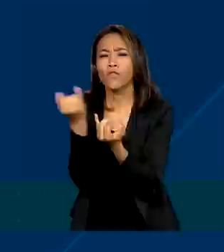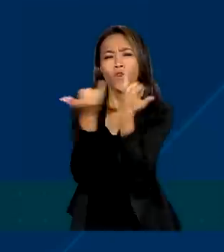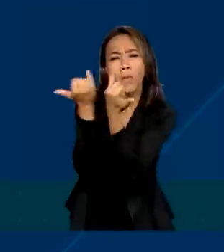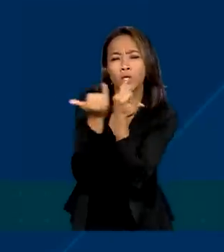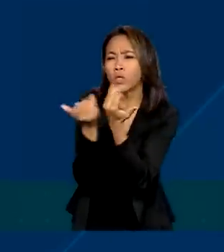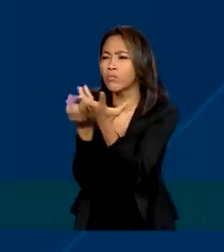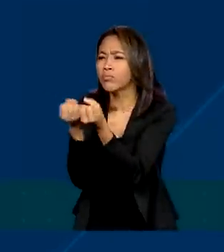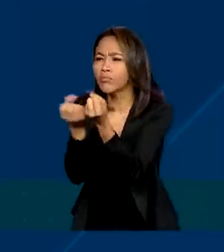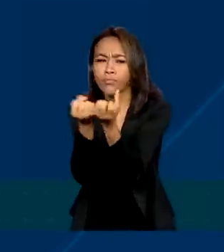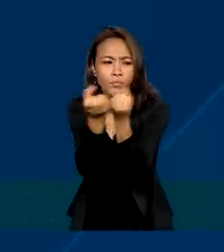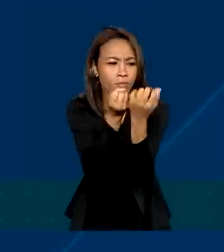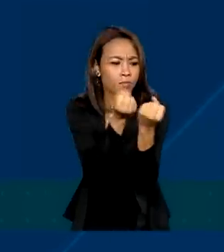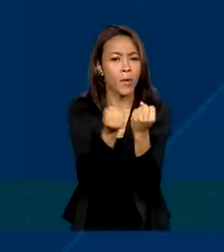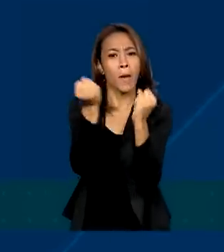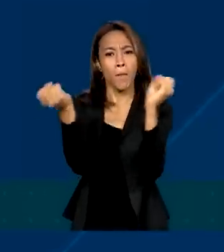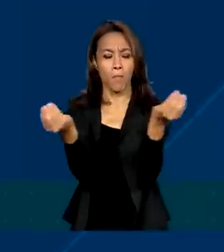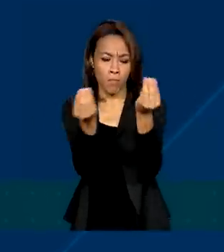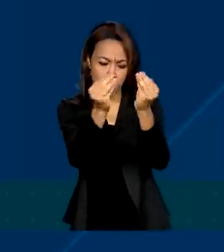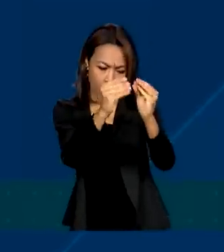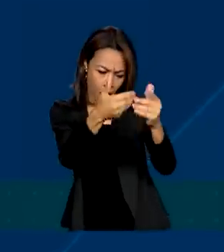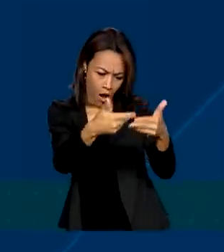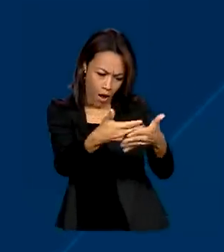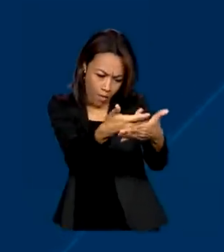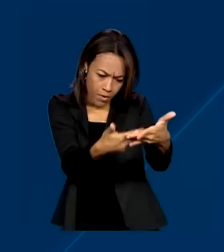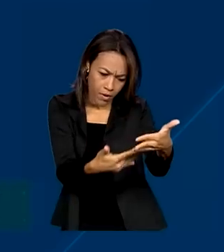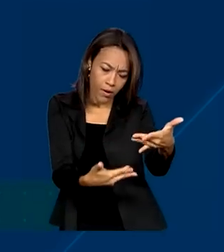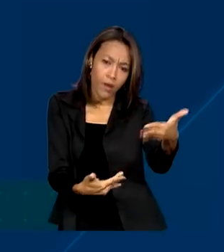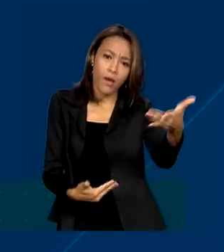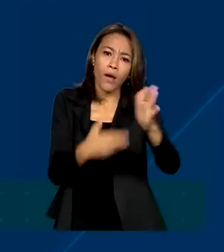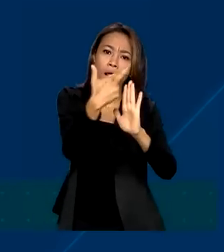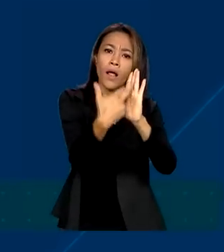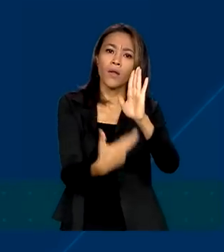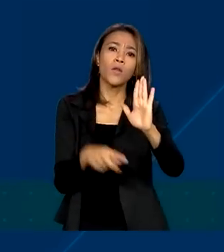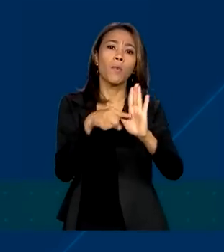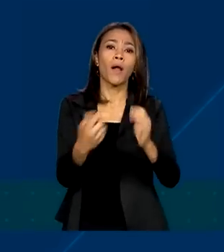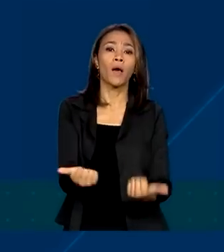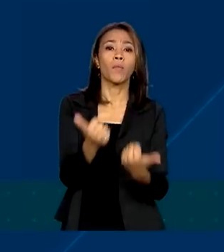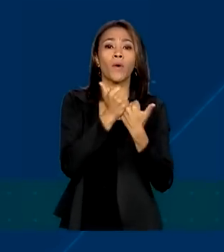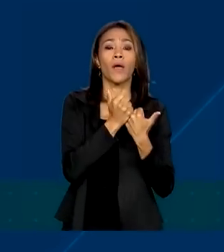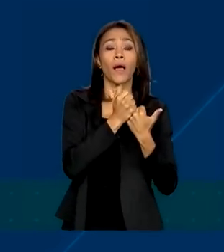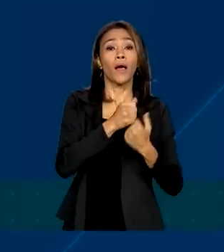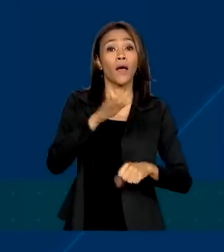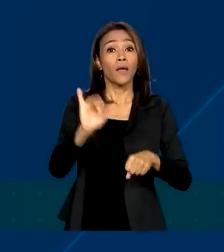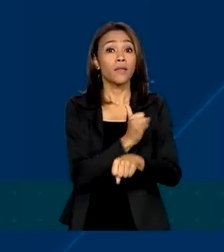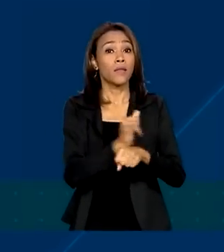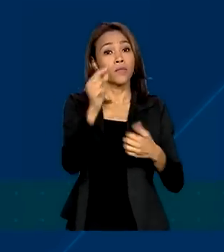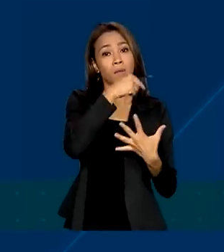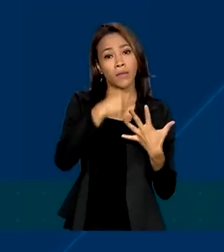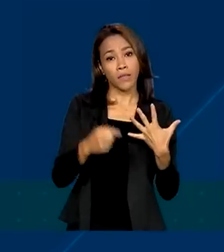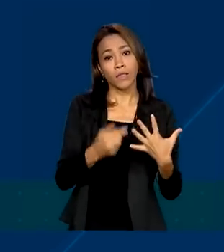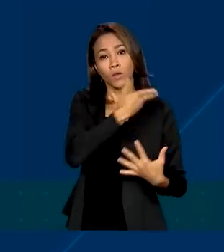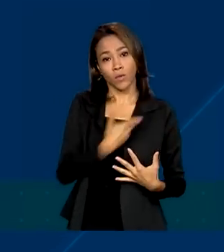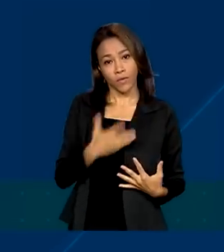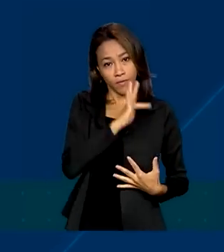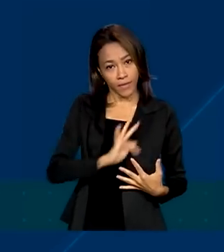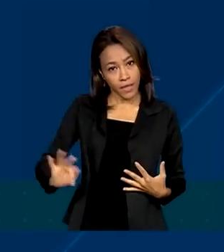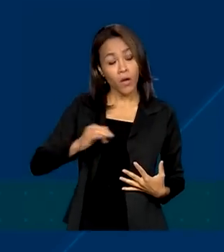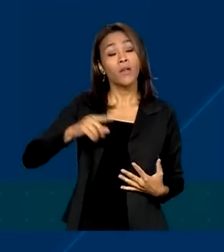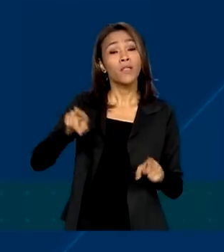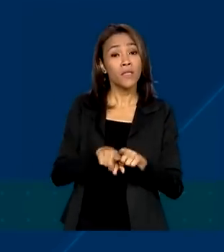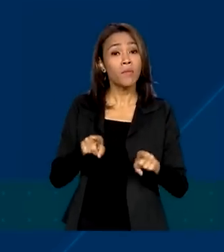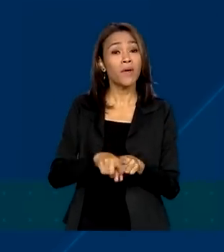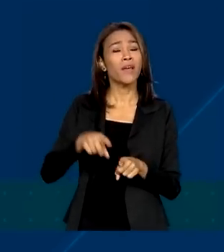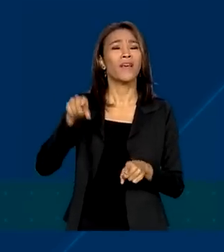relatório que vai prever mais ações do governo federal para combater a tragédia que assola o povo